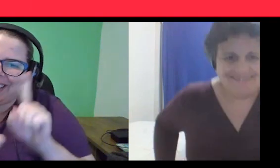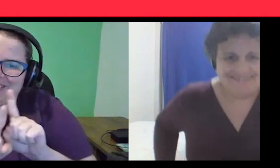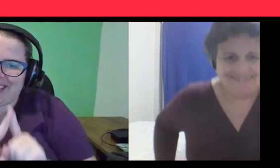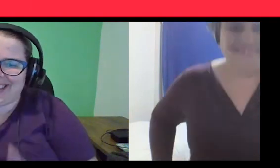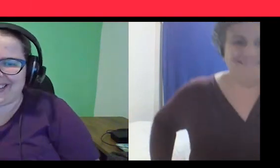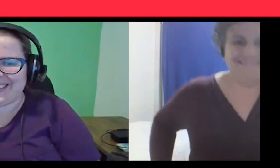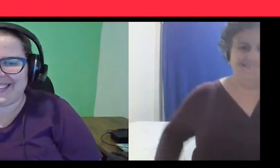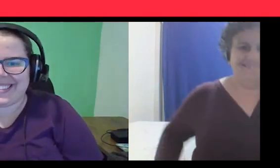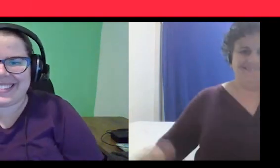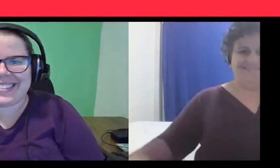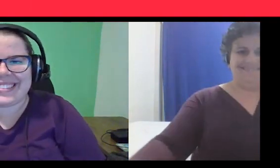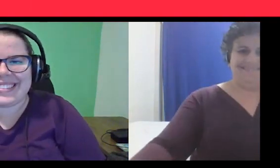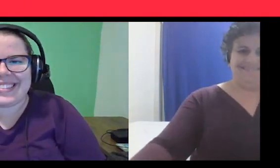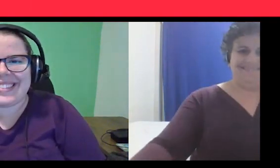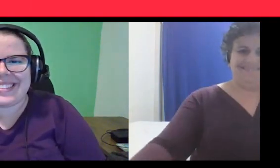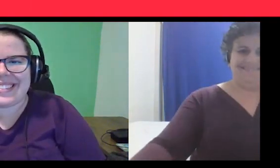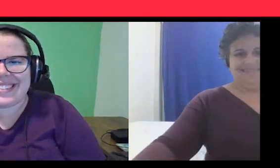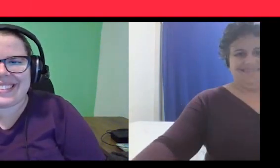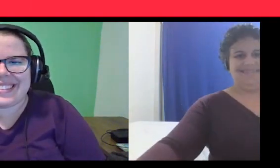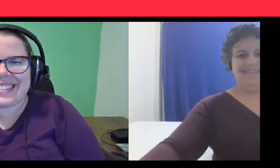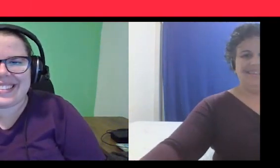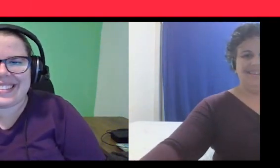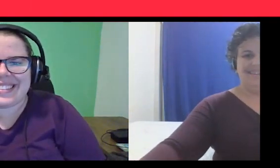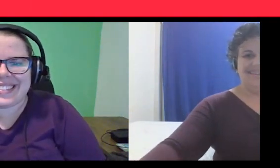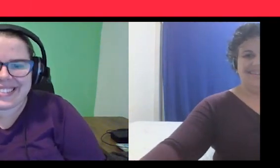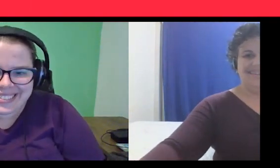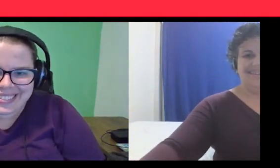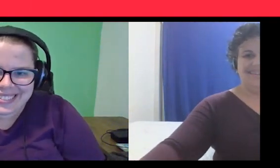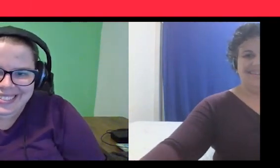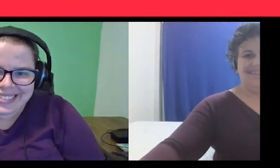te encontrar também. Oi, Aline, tudo bem?